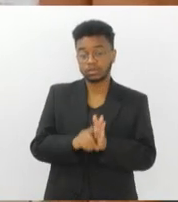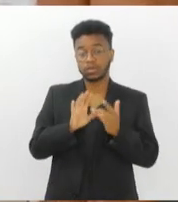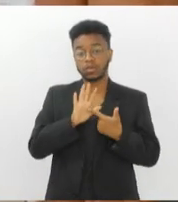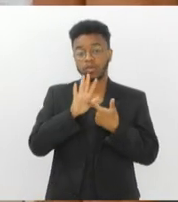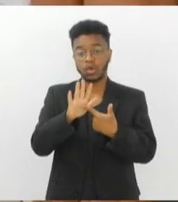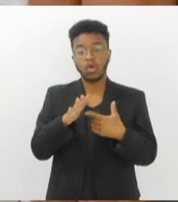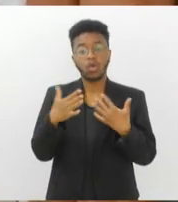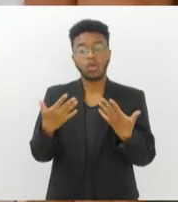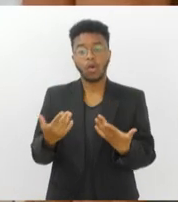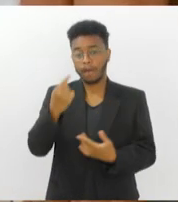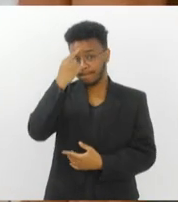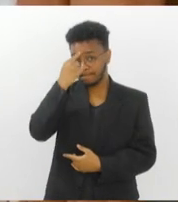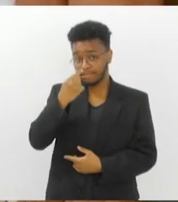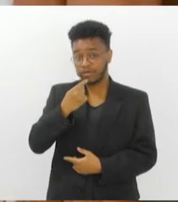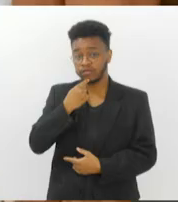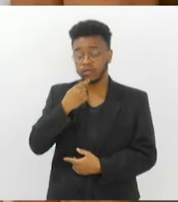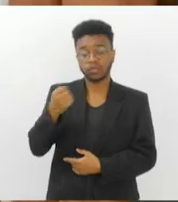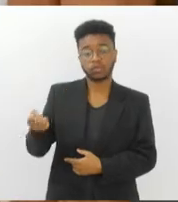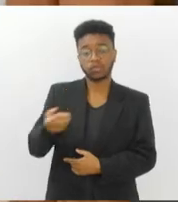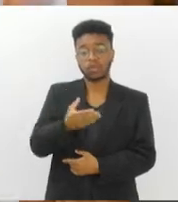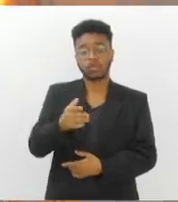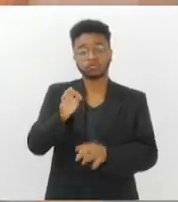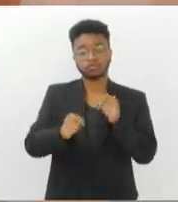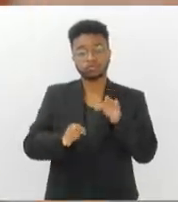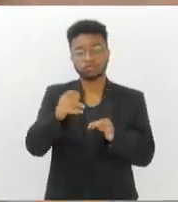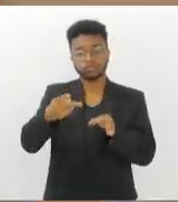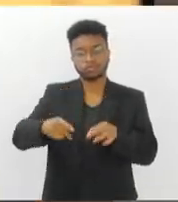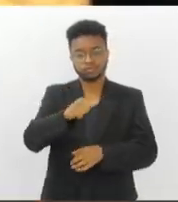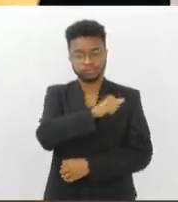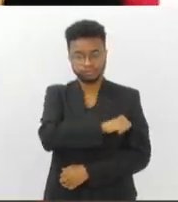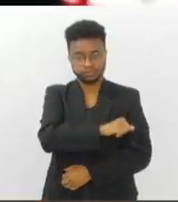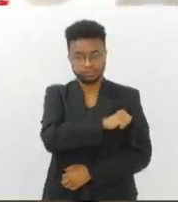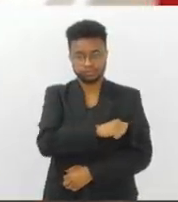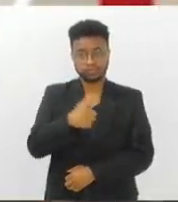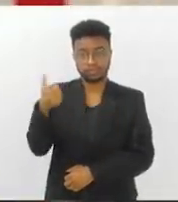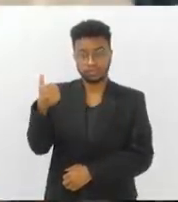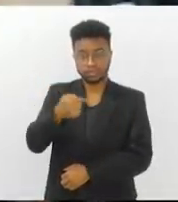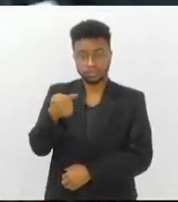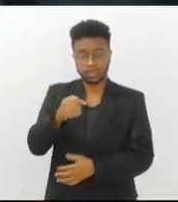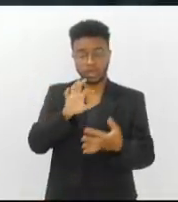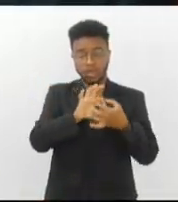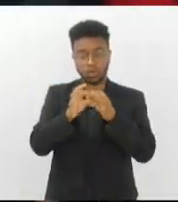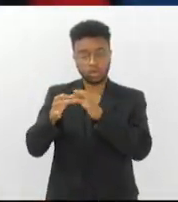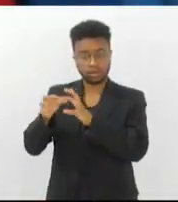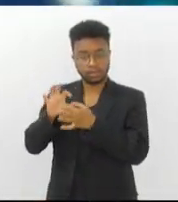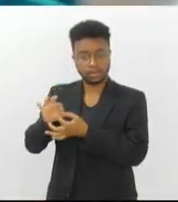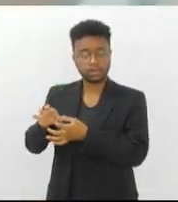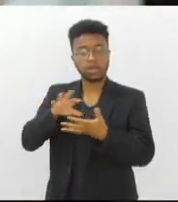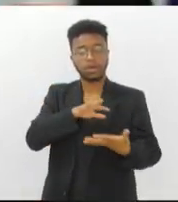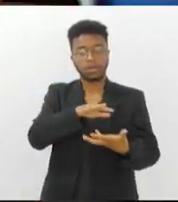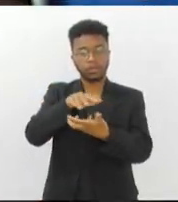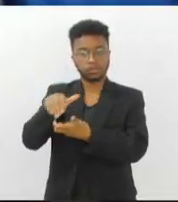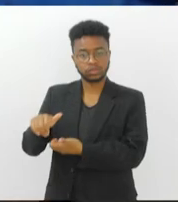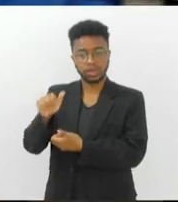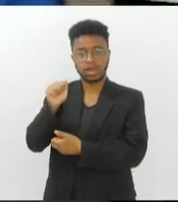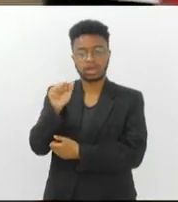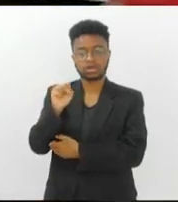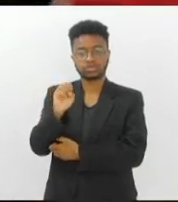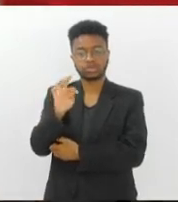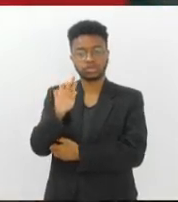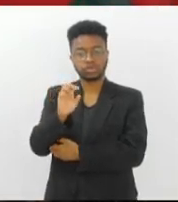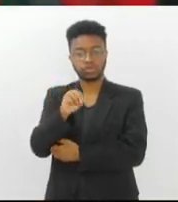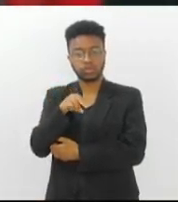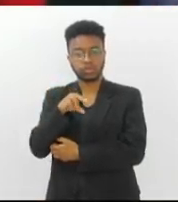perfil dos novos magistrados fluminenses. 17ª Olimpíada Internacional de Astronomia e